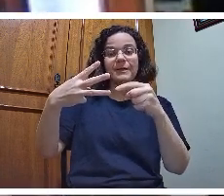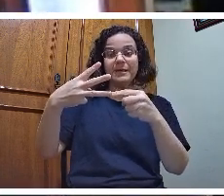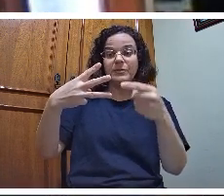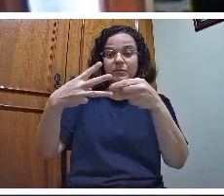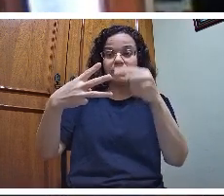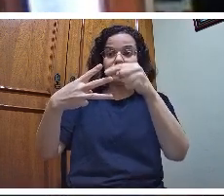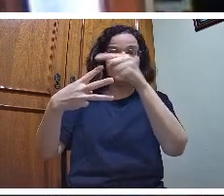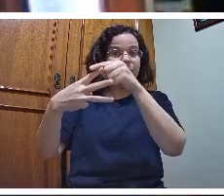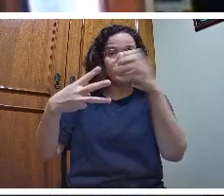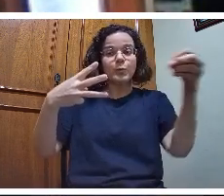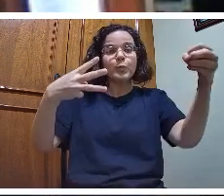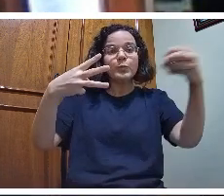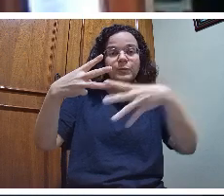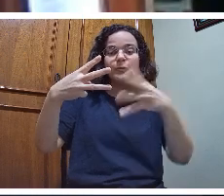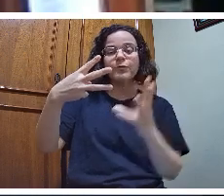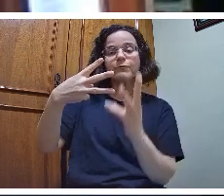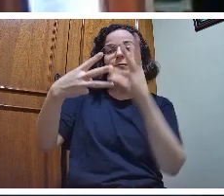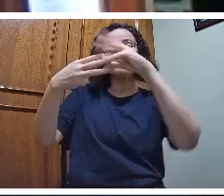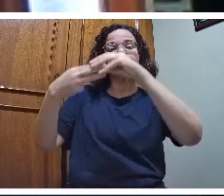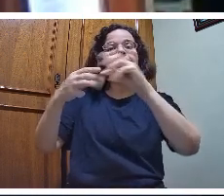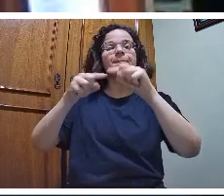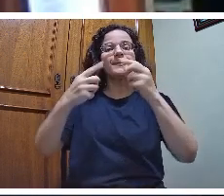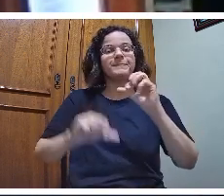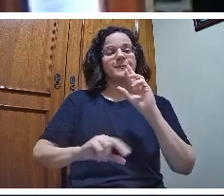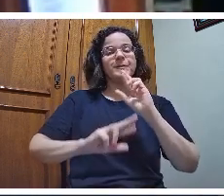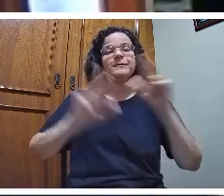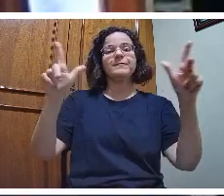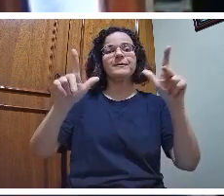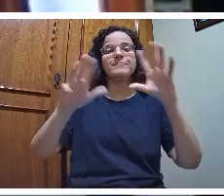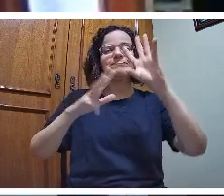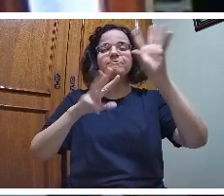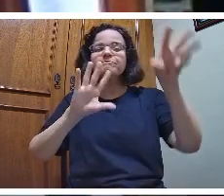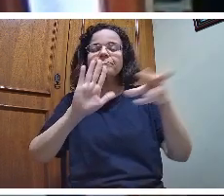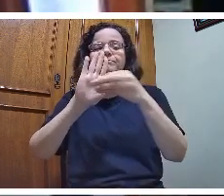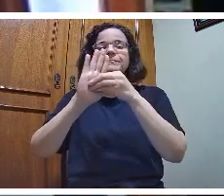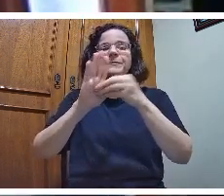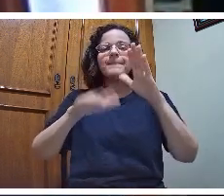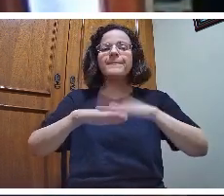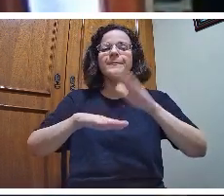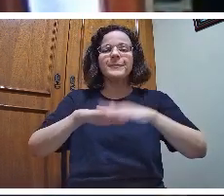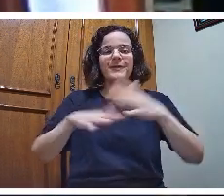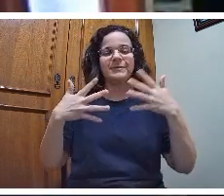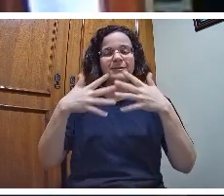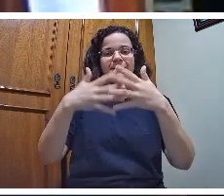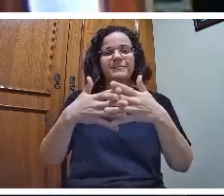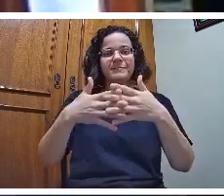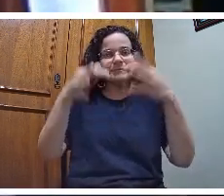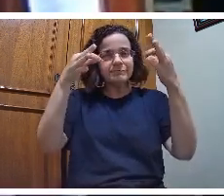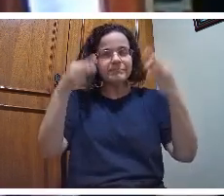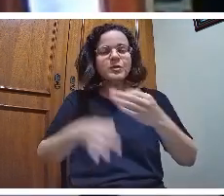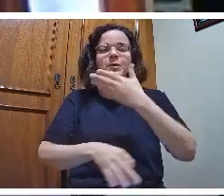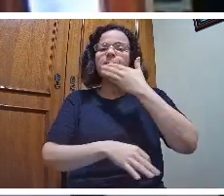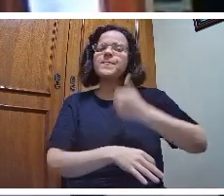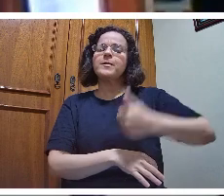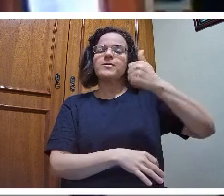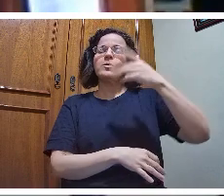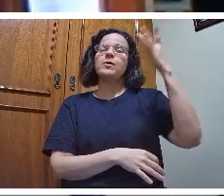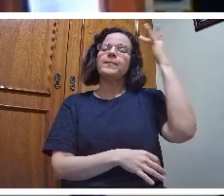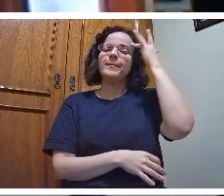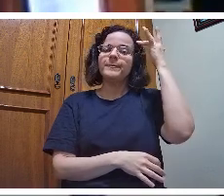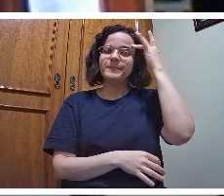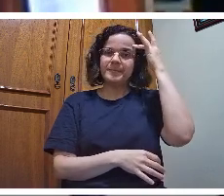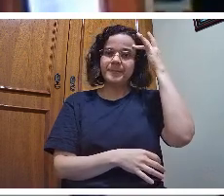é algo diferente, mais completo, mais complexo, mais eficiente, mais maduro. mas a